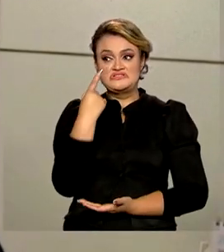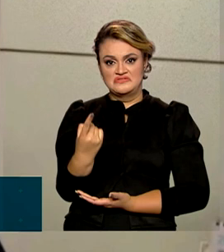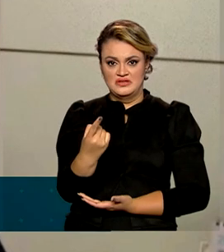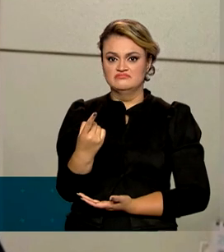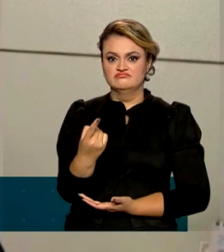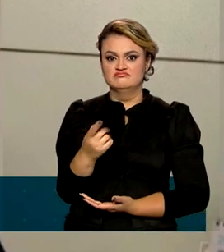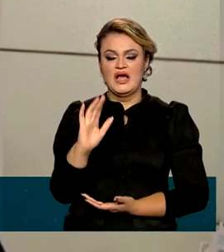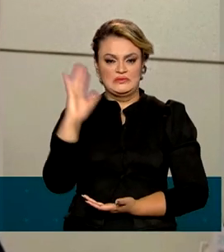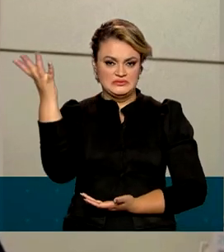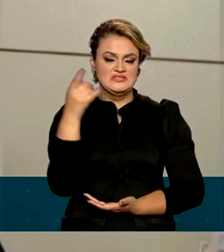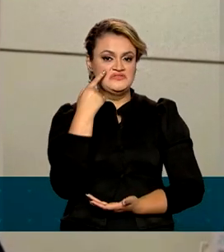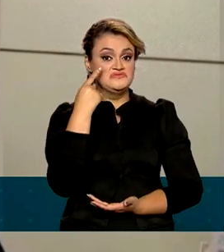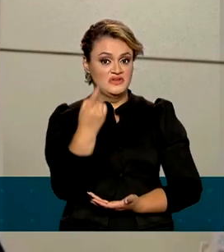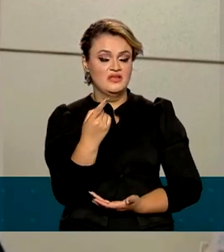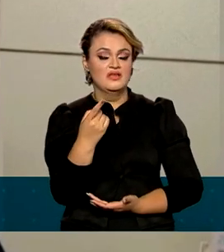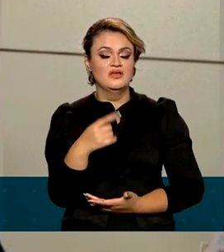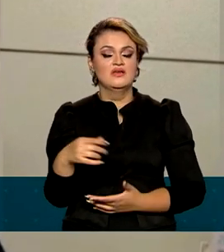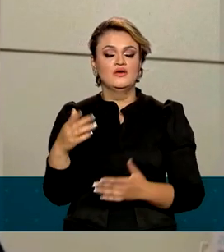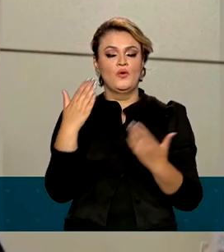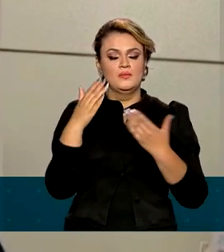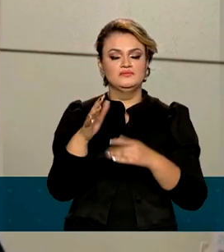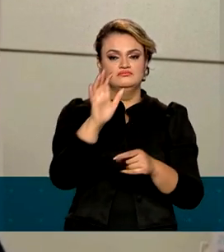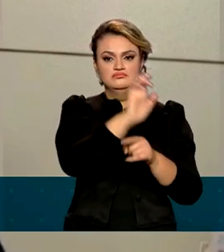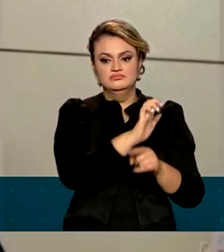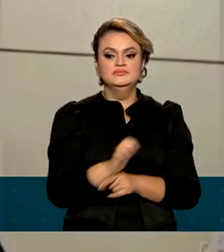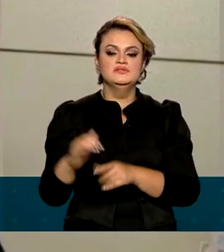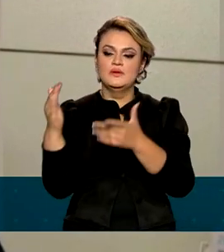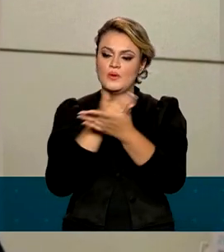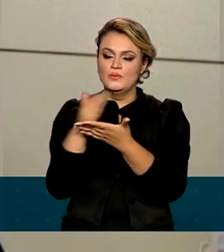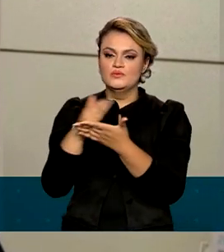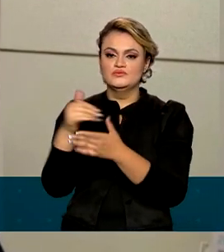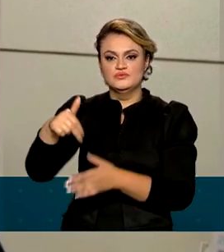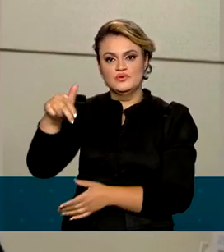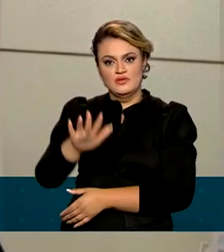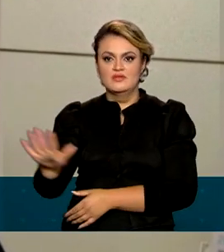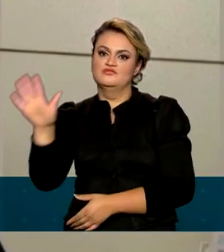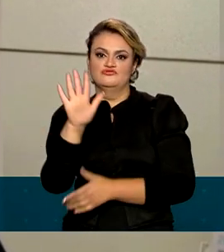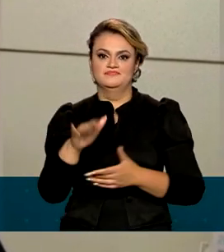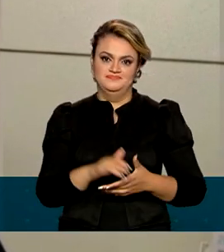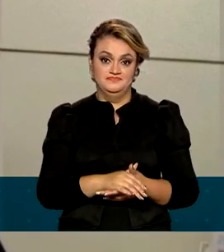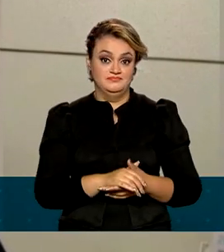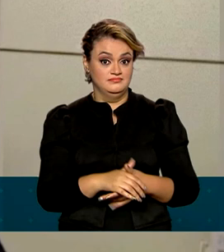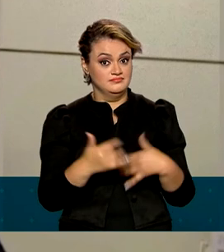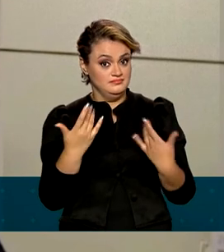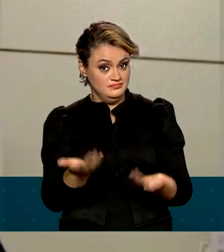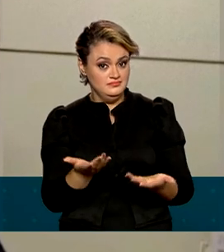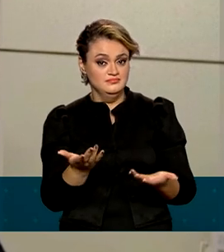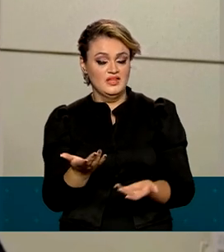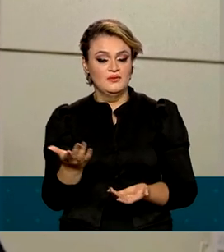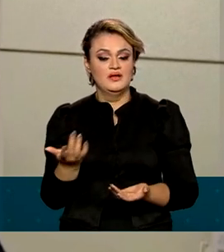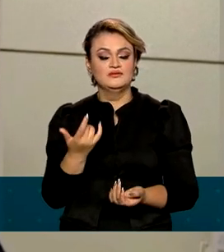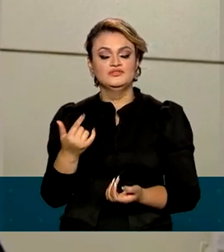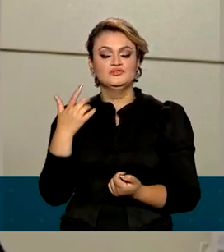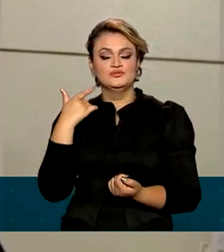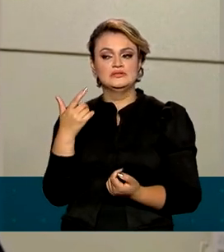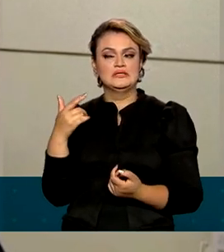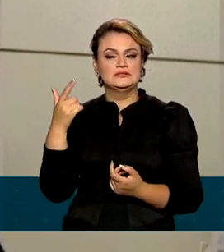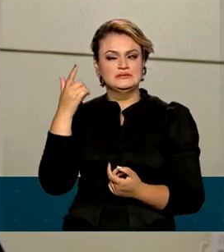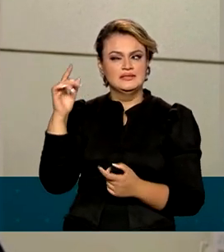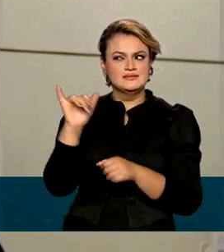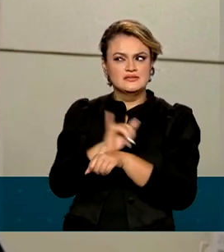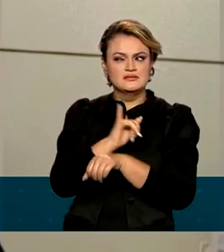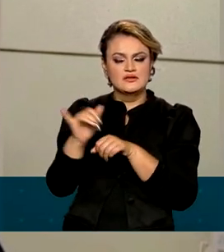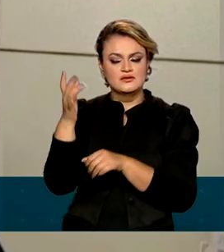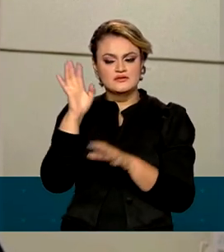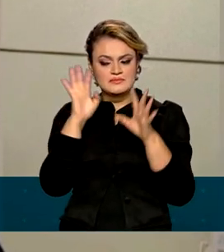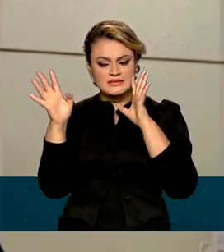em relação a alguns estados do Nordeste. Então, a gente traz essa abordagem